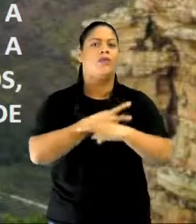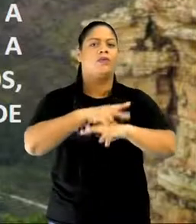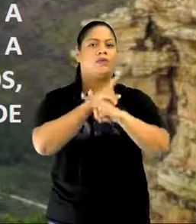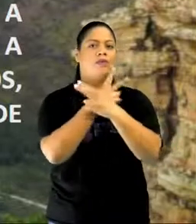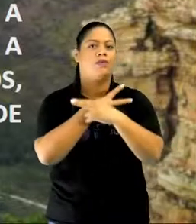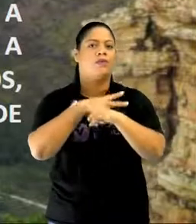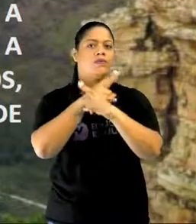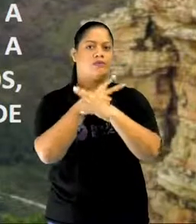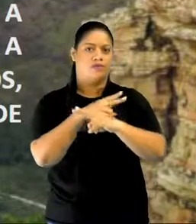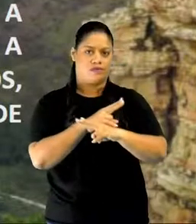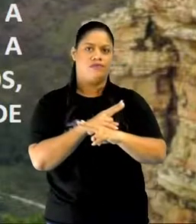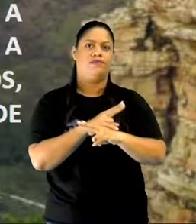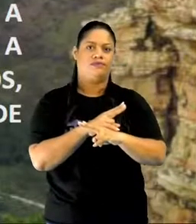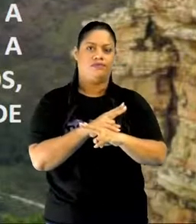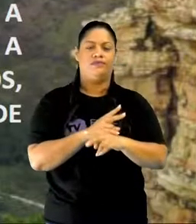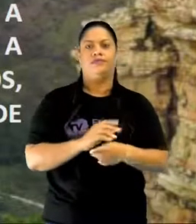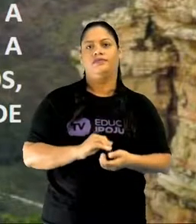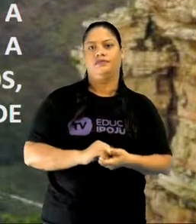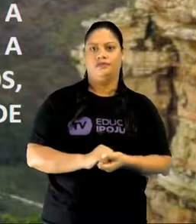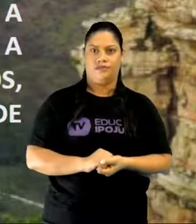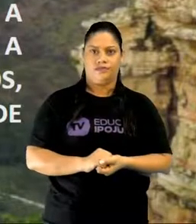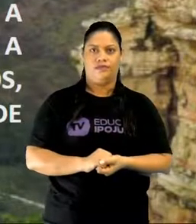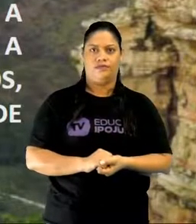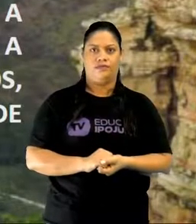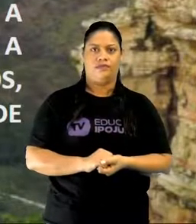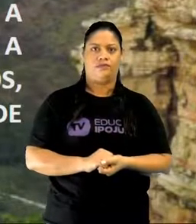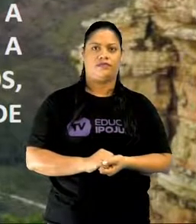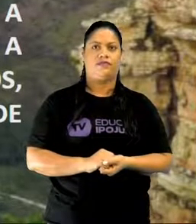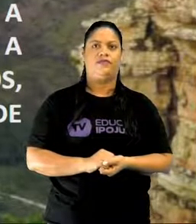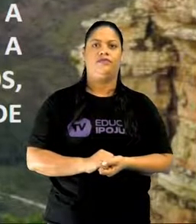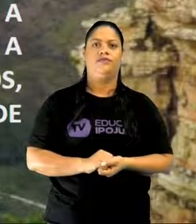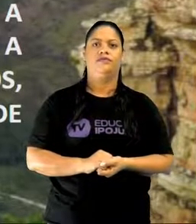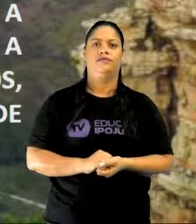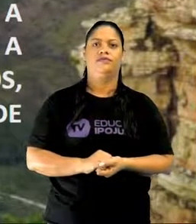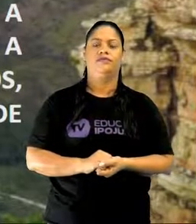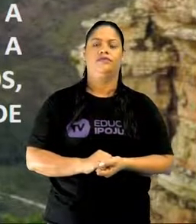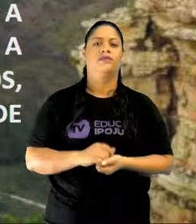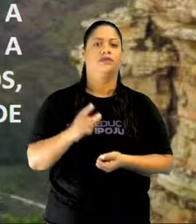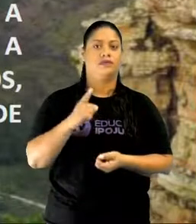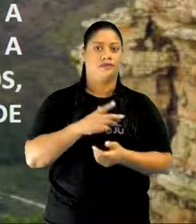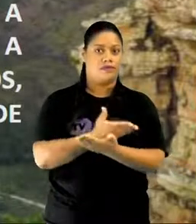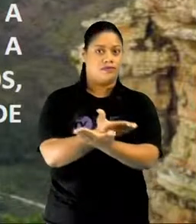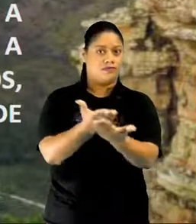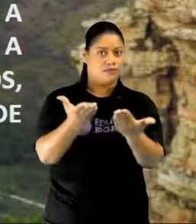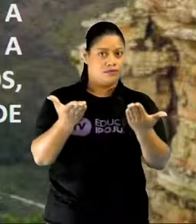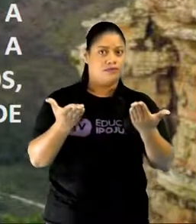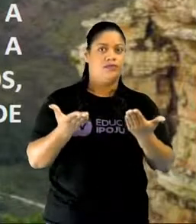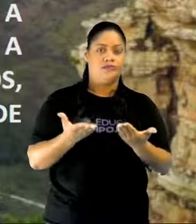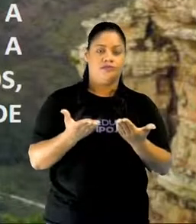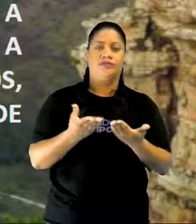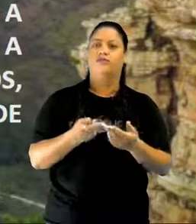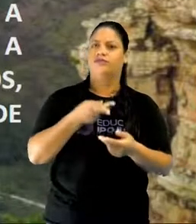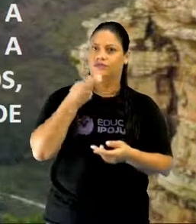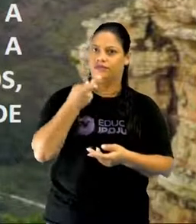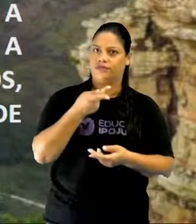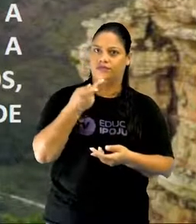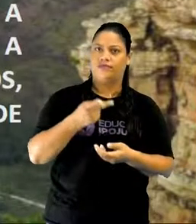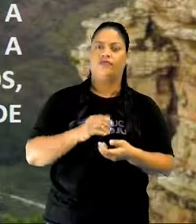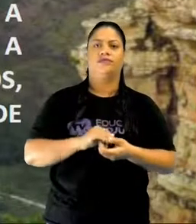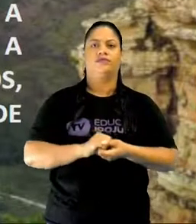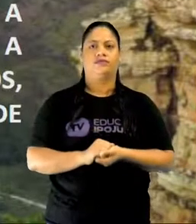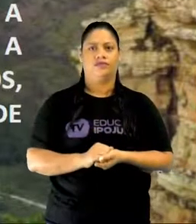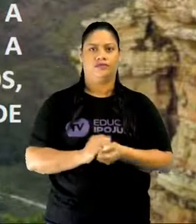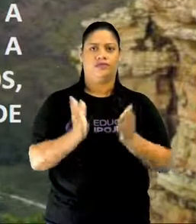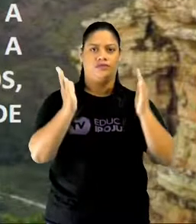do que a ação de agentes de sedimentação. Então, eu trouxe para vocês aqui, como eu falei, a chapada